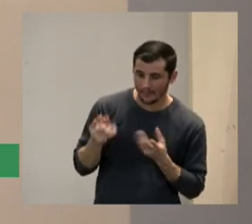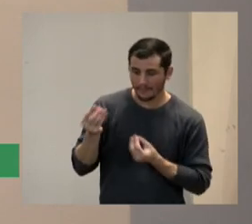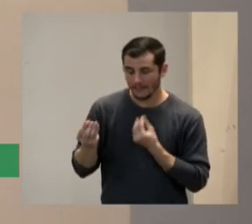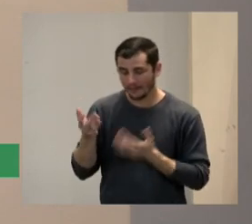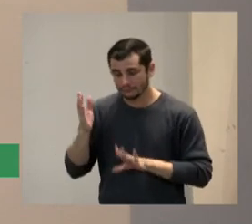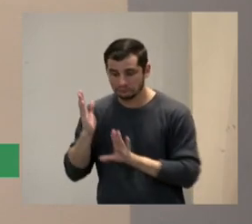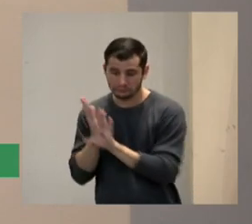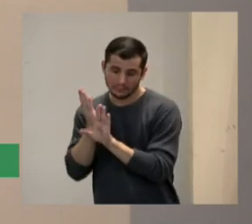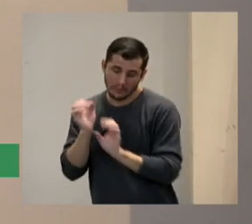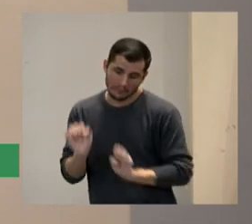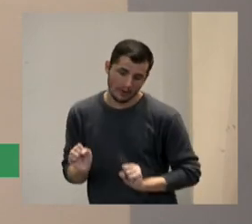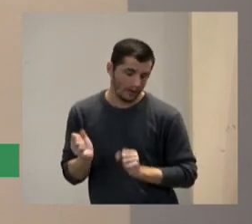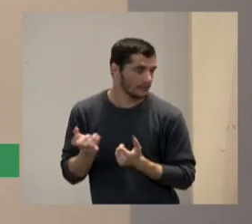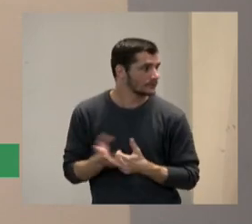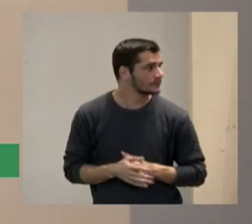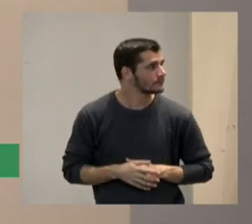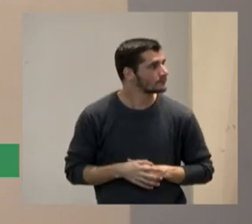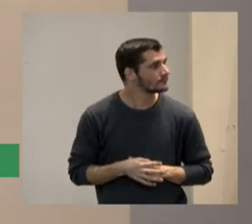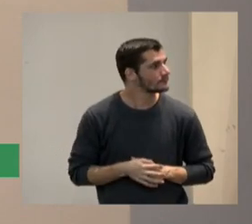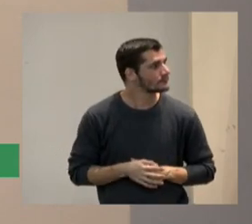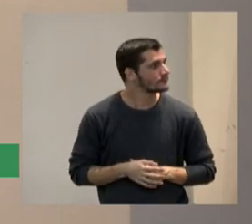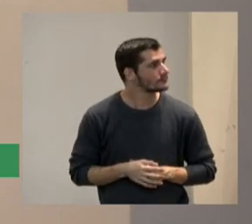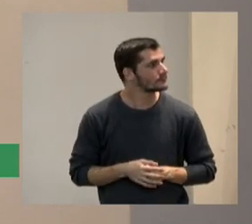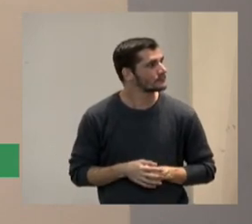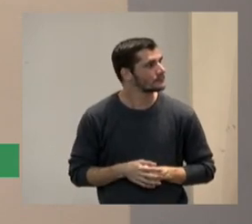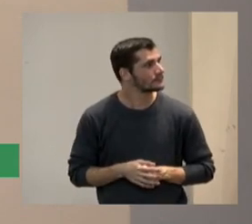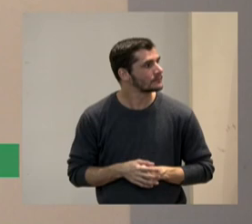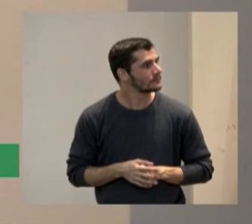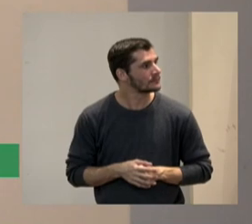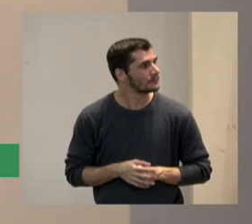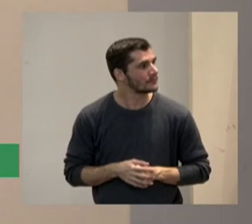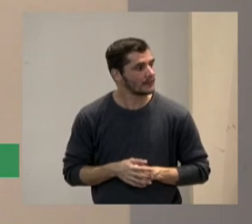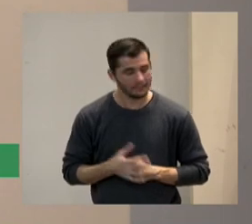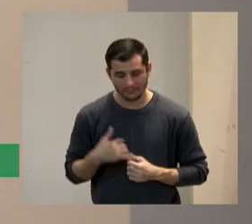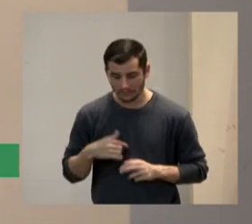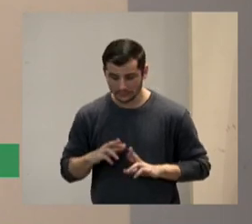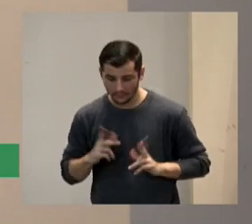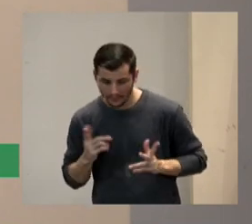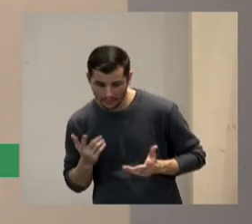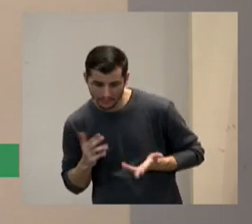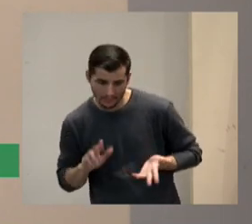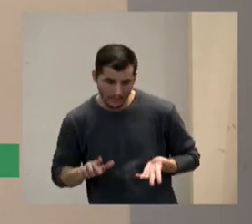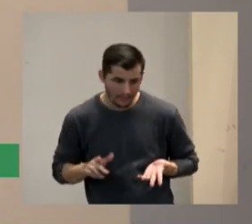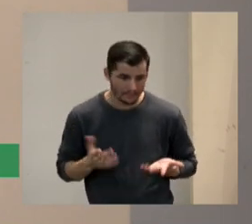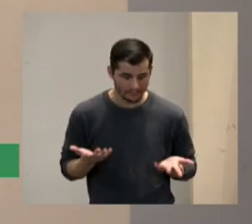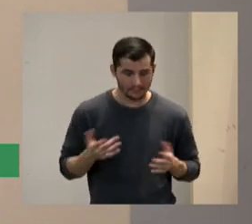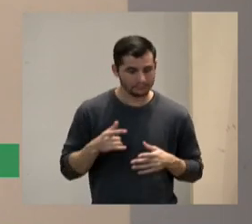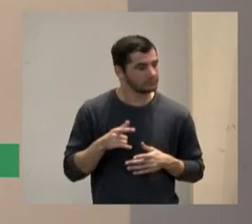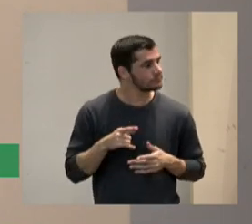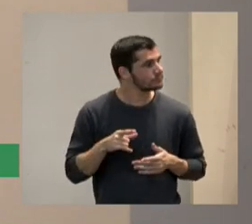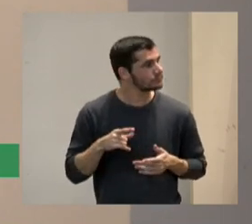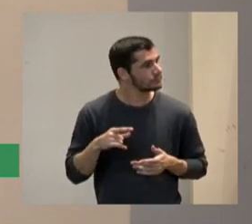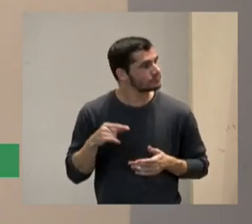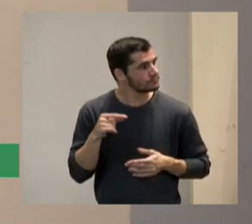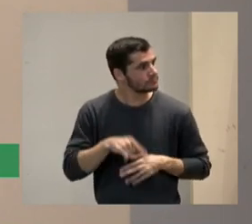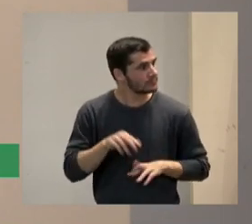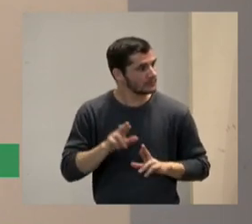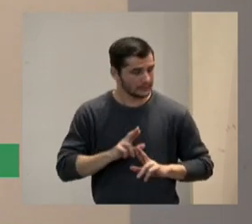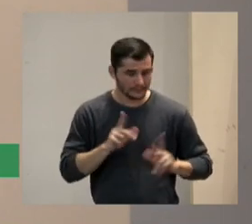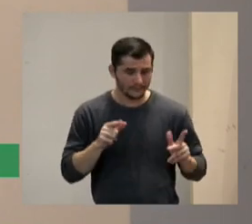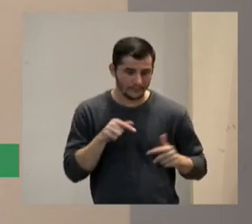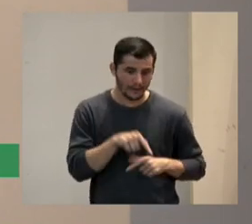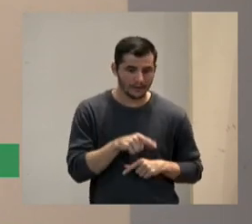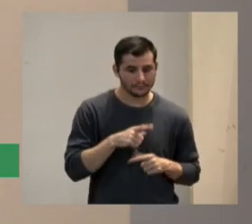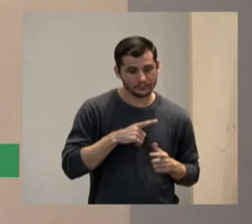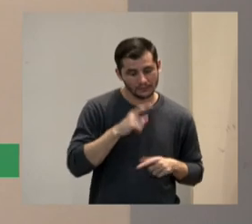coisa que para mim não faz diferença nenhuma porque a única das coisas que eu tenho como diferente é que eu sou